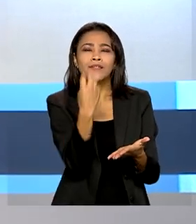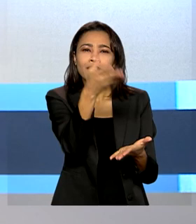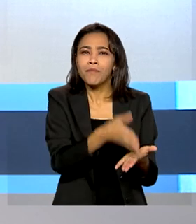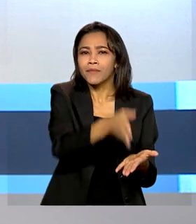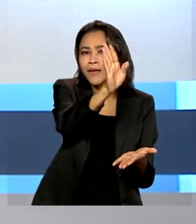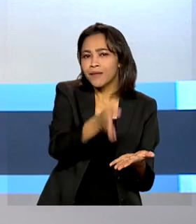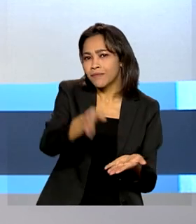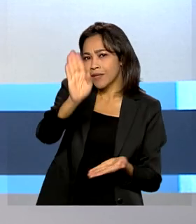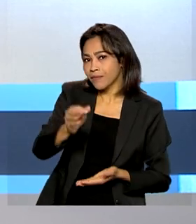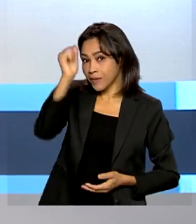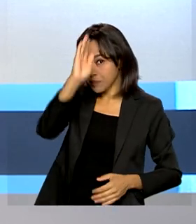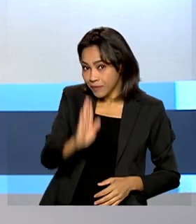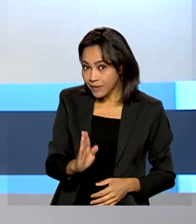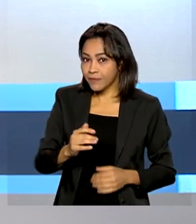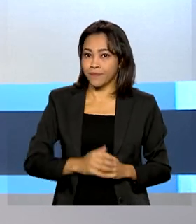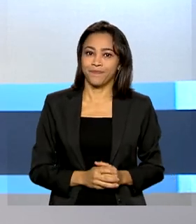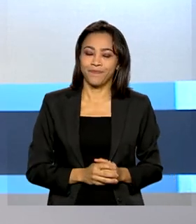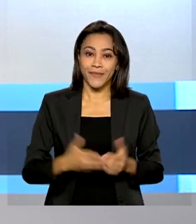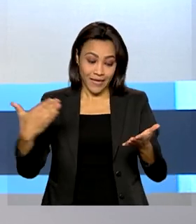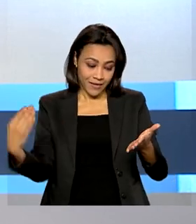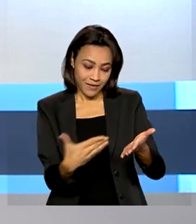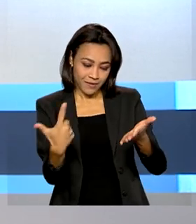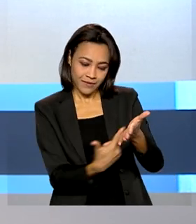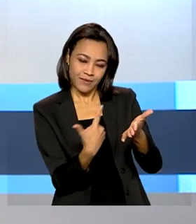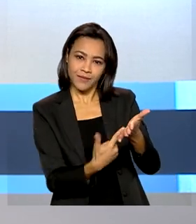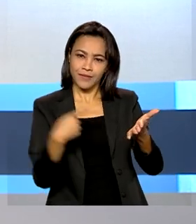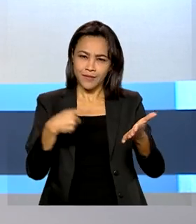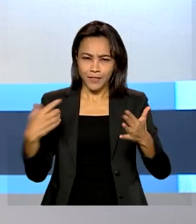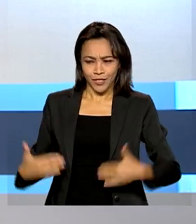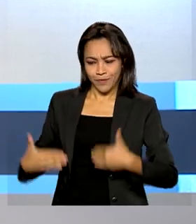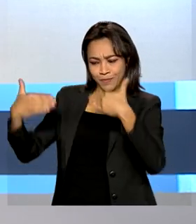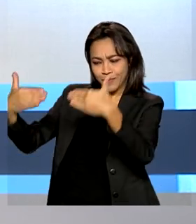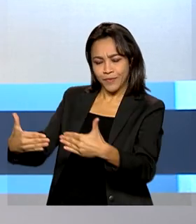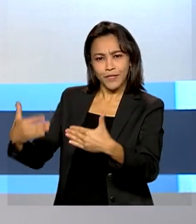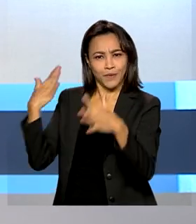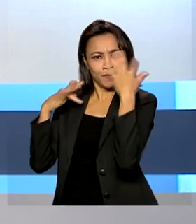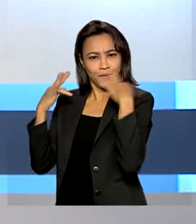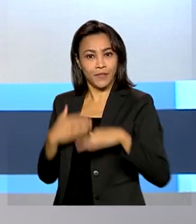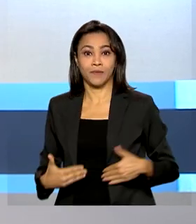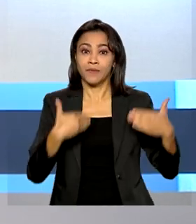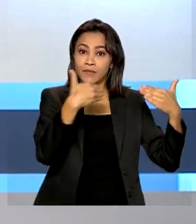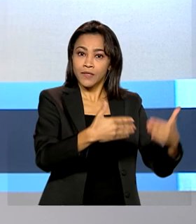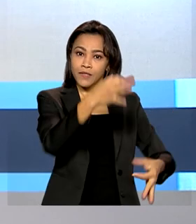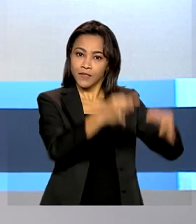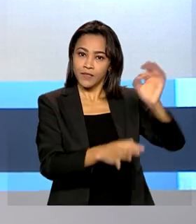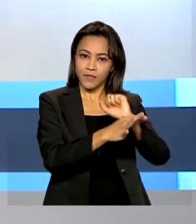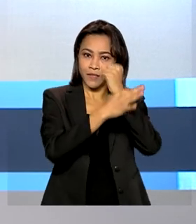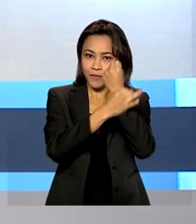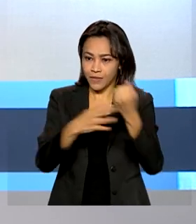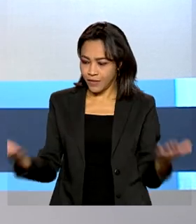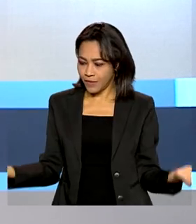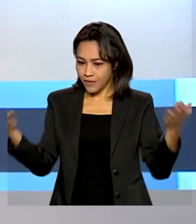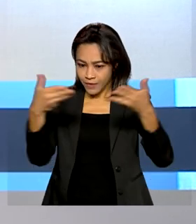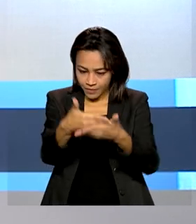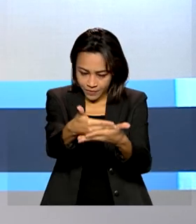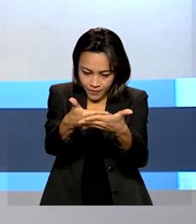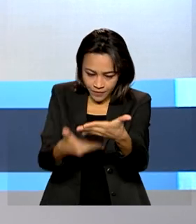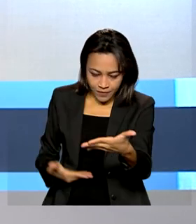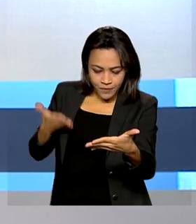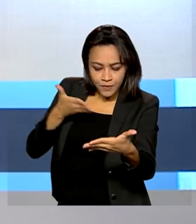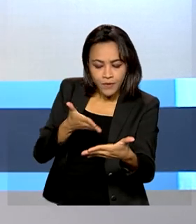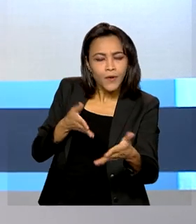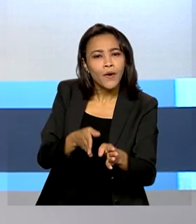pelas estradas brasileiras. A cartilha dos Ministérios do Turismo e da Justiça e Segurança Pública traz